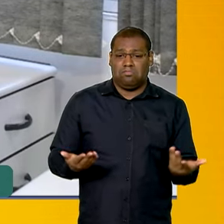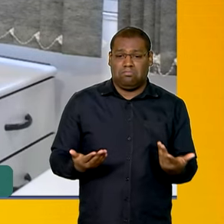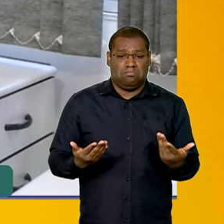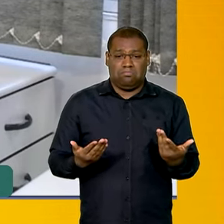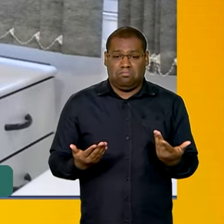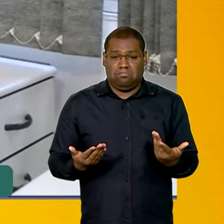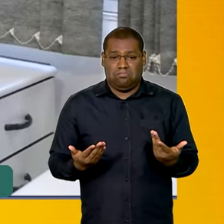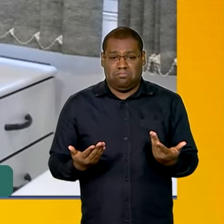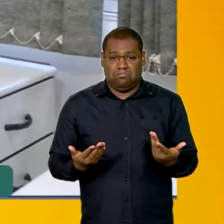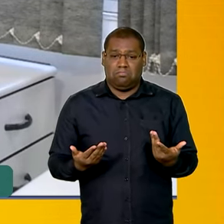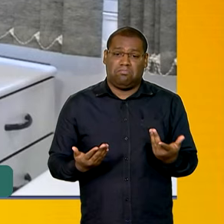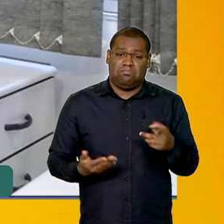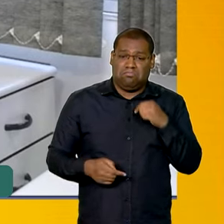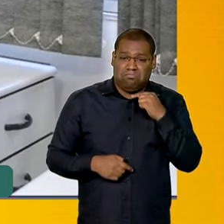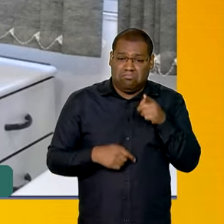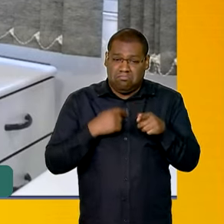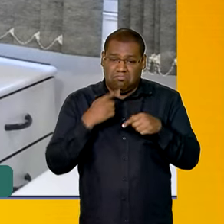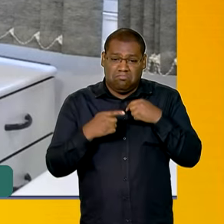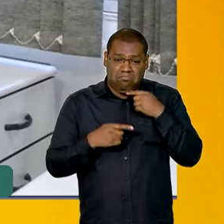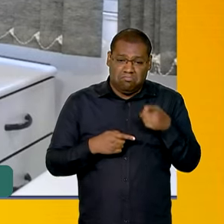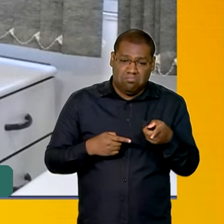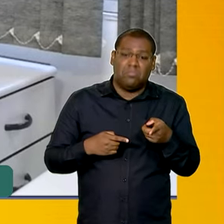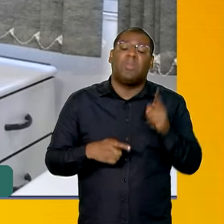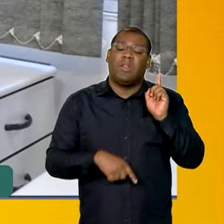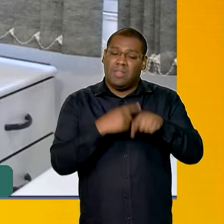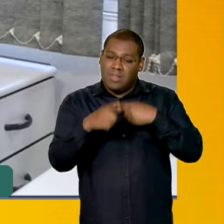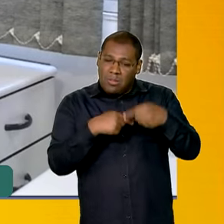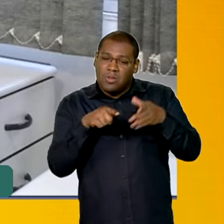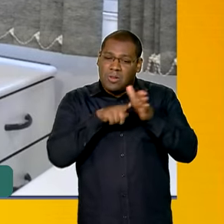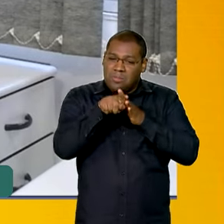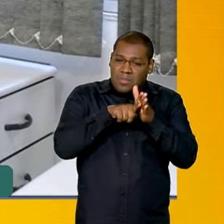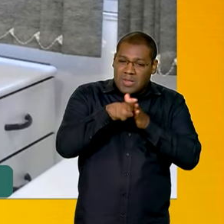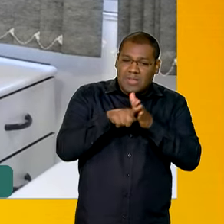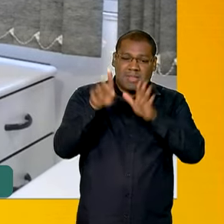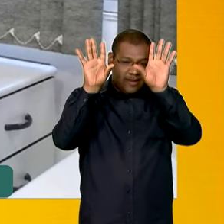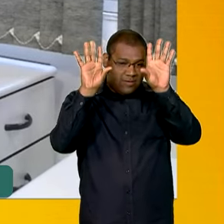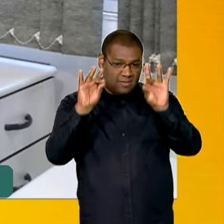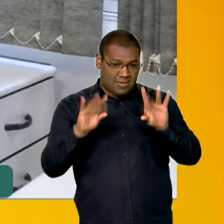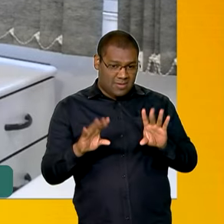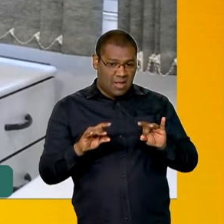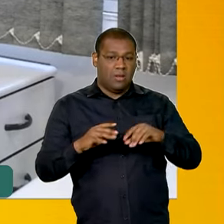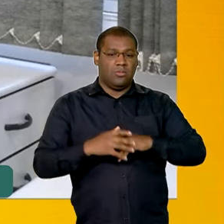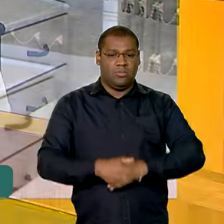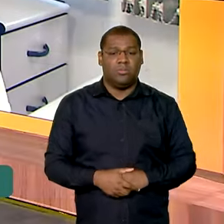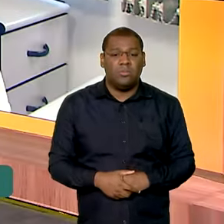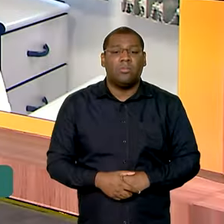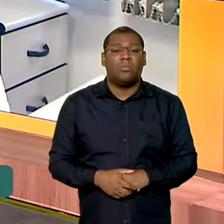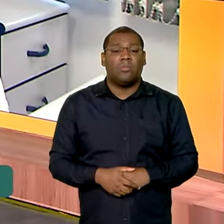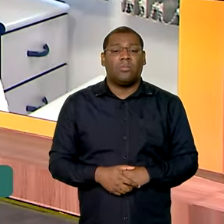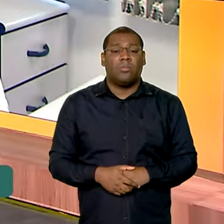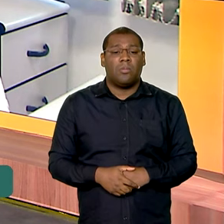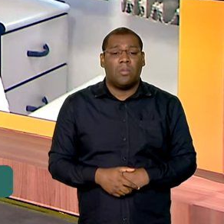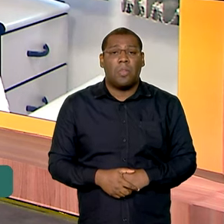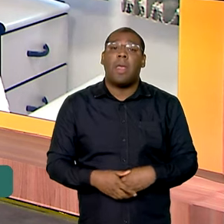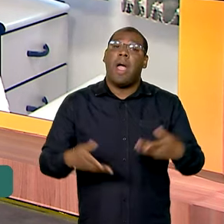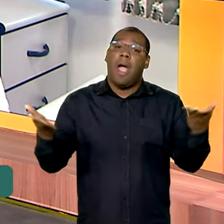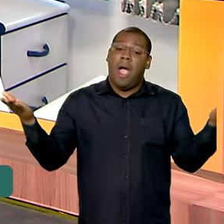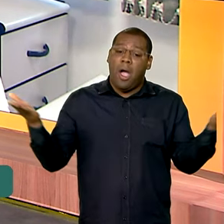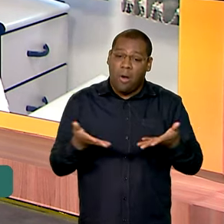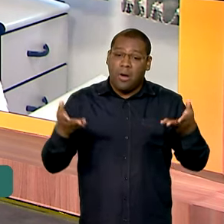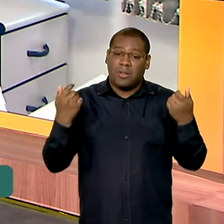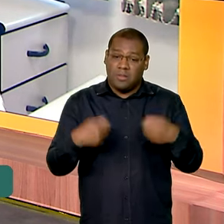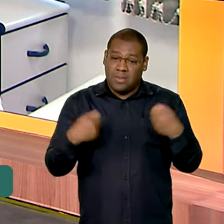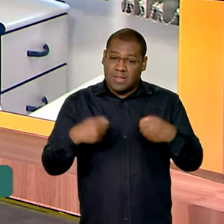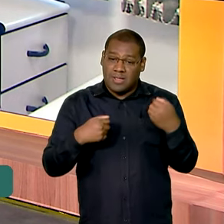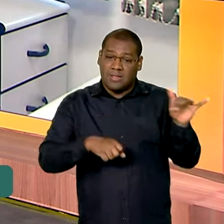essa situação ainda precisa de um maior detalhamento, de um estudo mais claro. Agora, gente tem que trabalhar com prevenção, né?